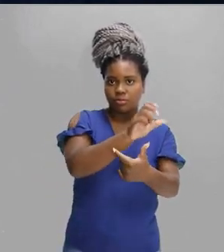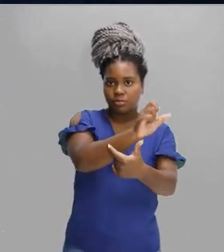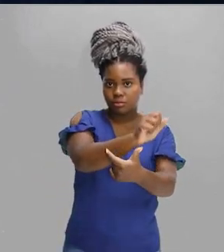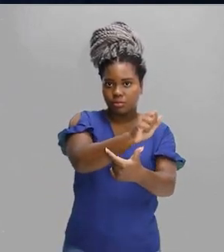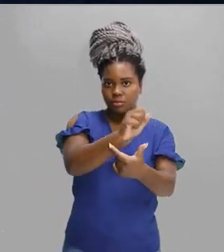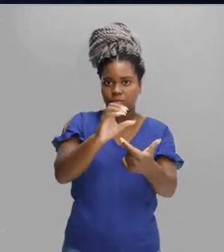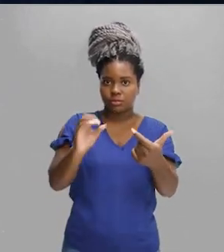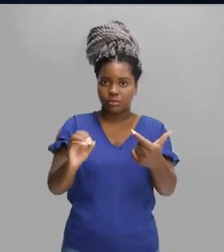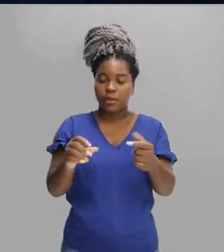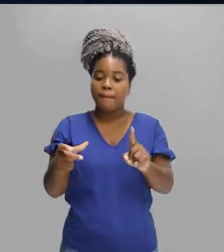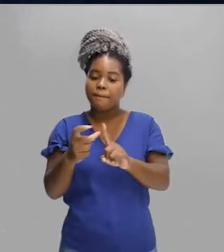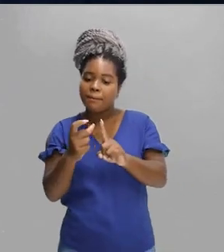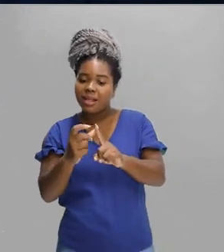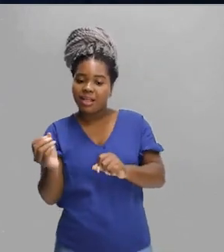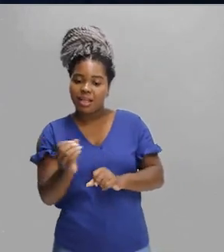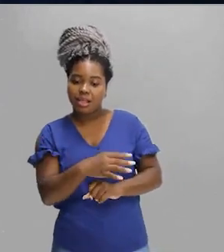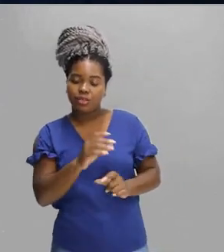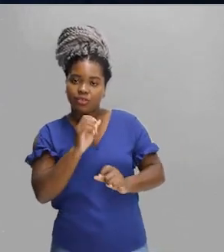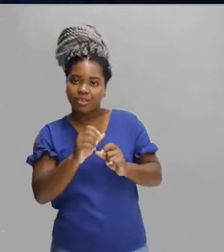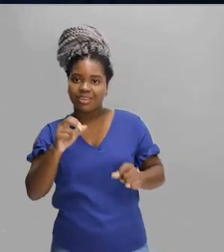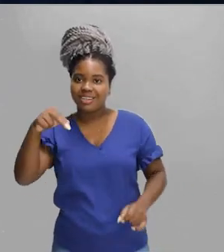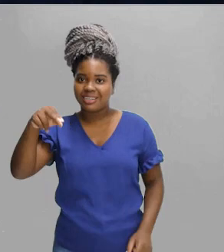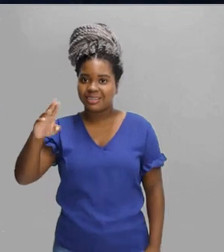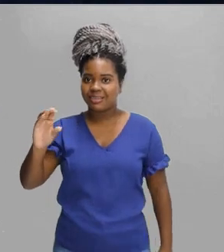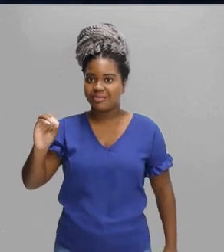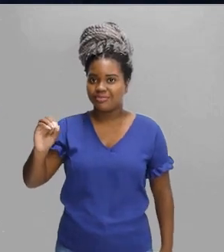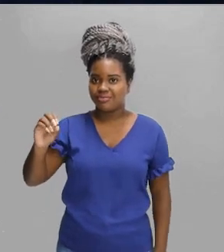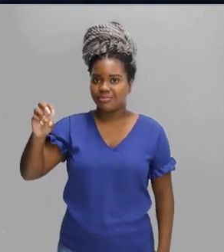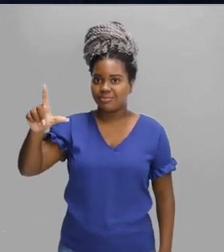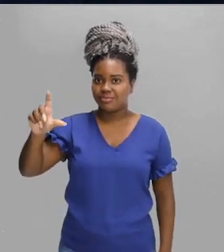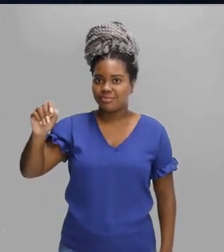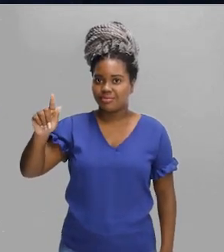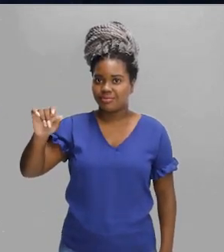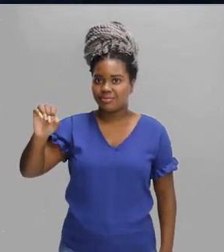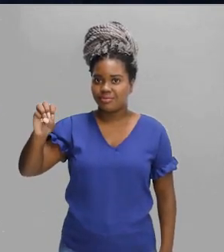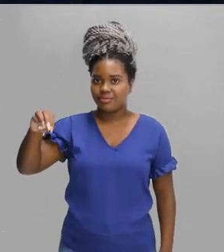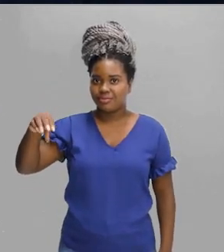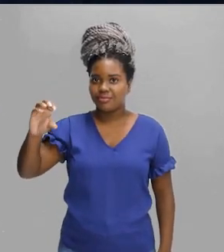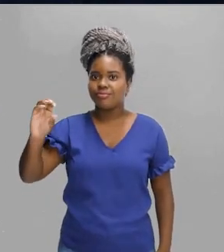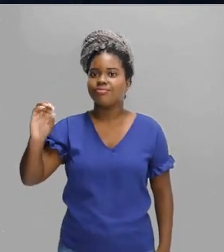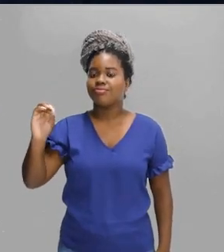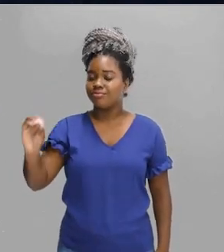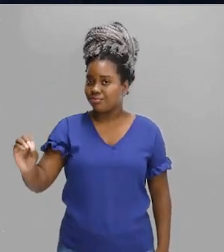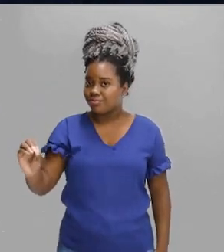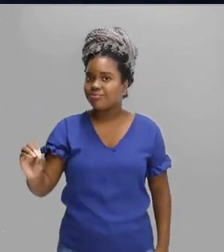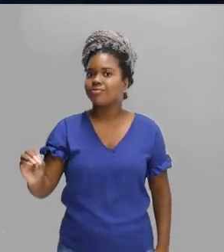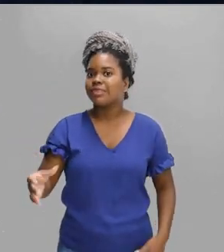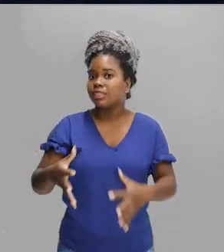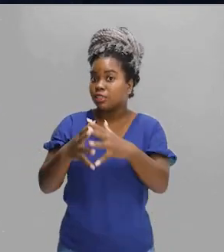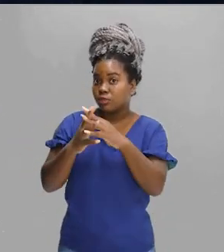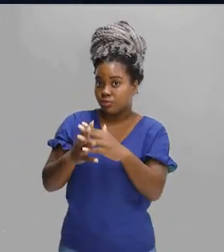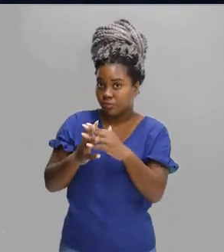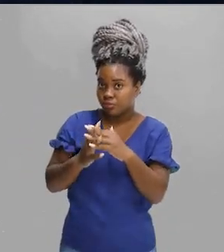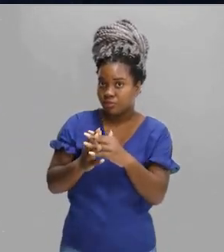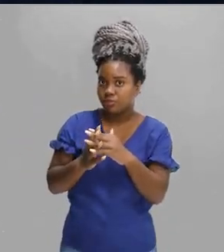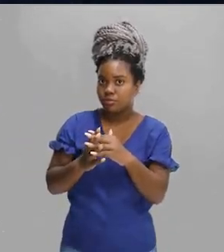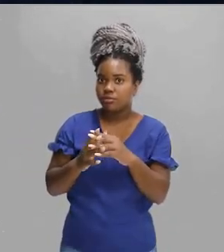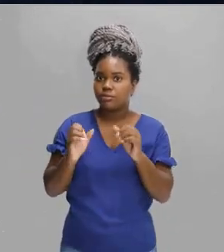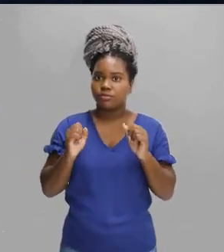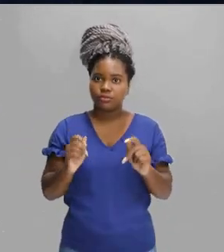neologismos. Em qualquer idioma, palavras novas são neologismos.